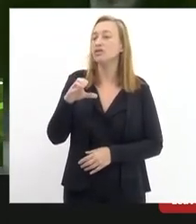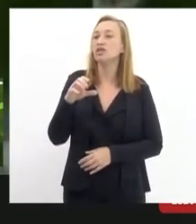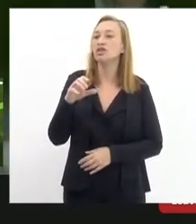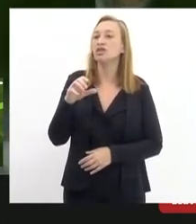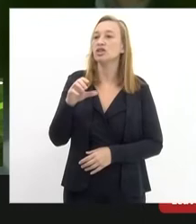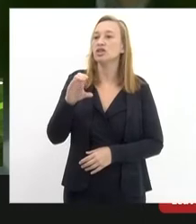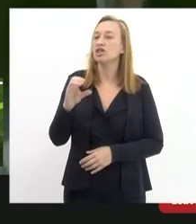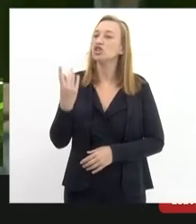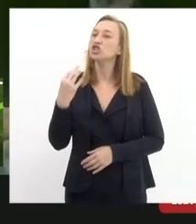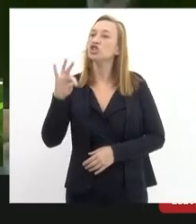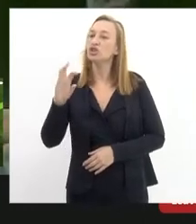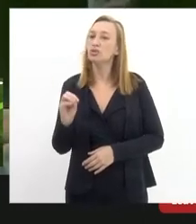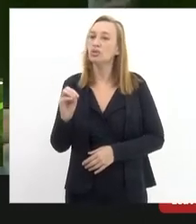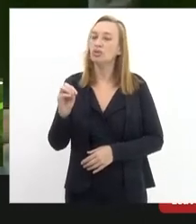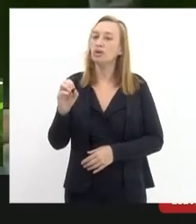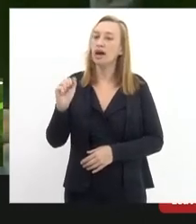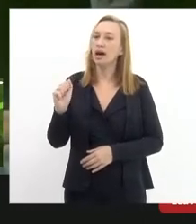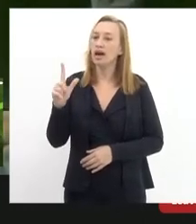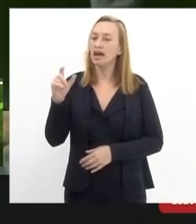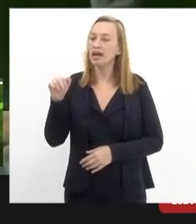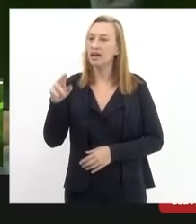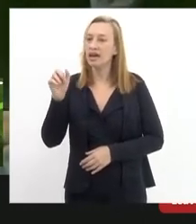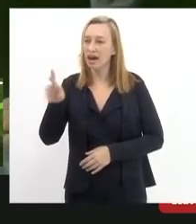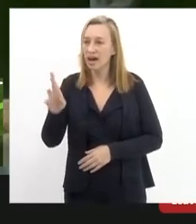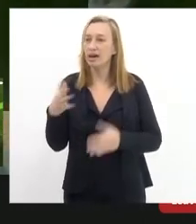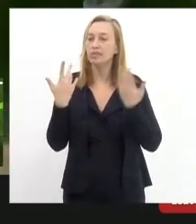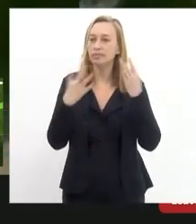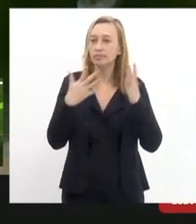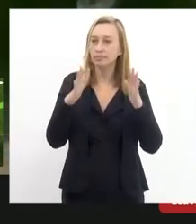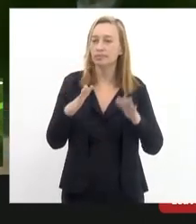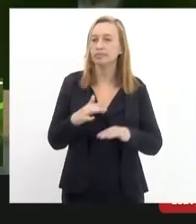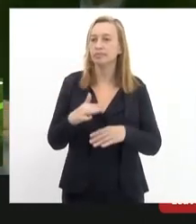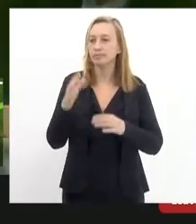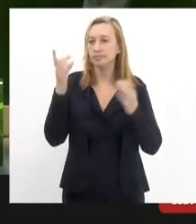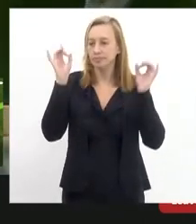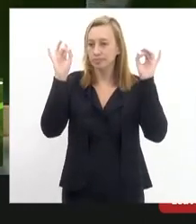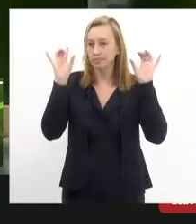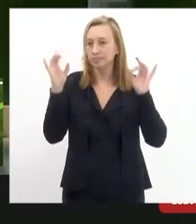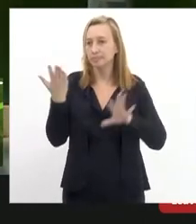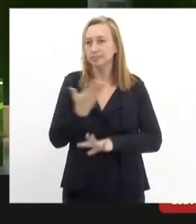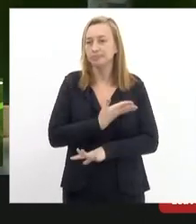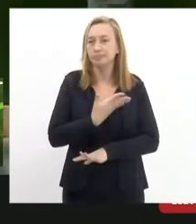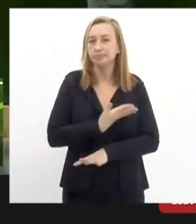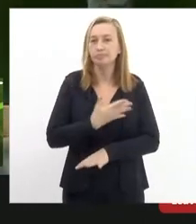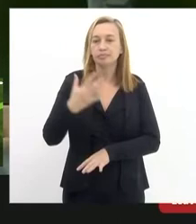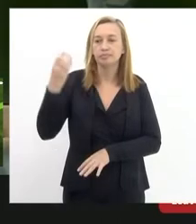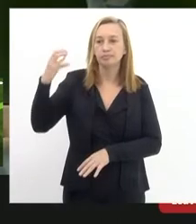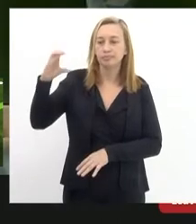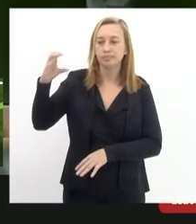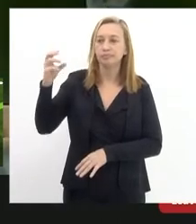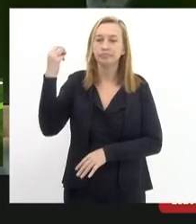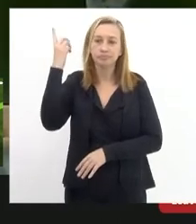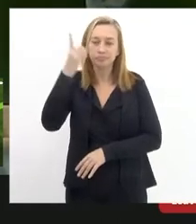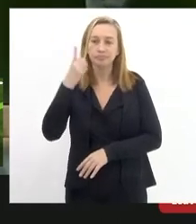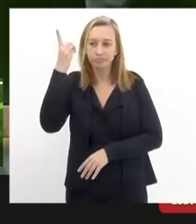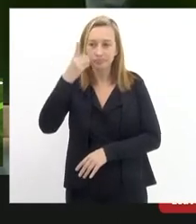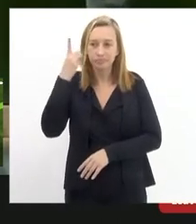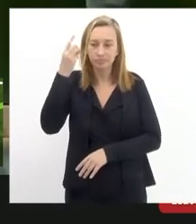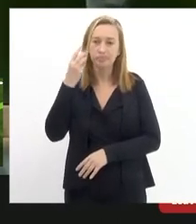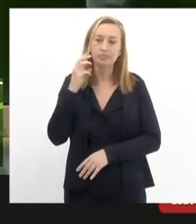gostaria de encaminhar um cumprimento especial ao meu amigo de Niterói deputado Valdeque Carneiro